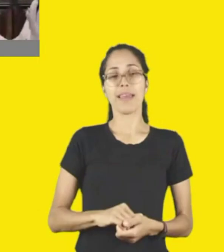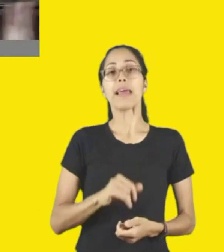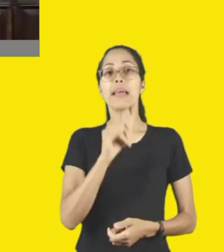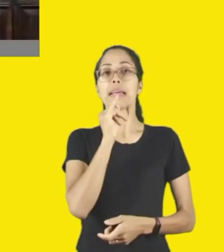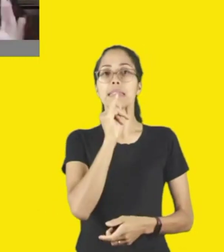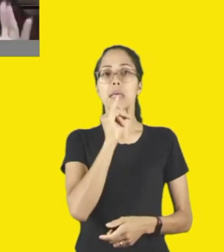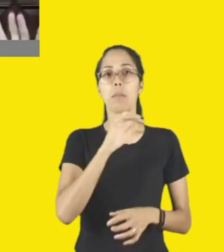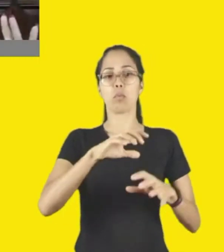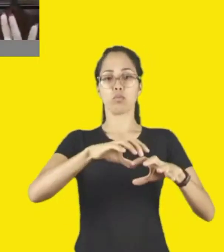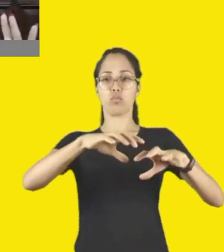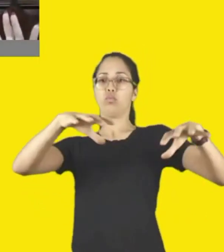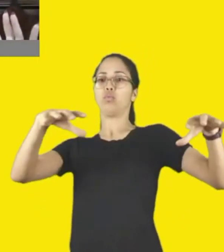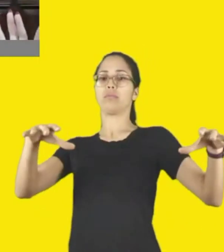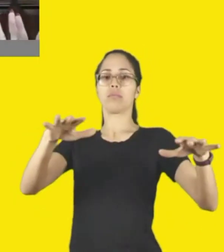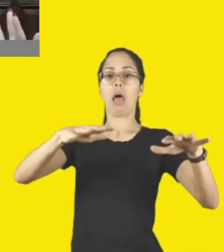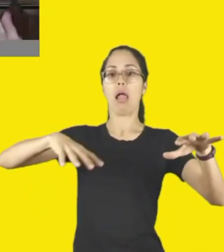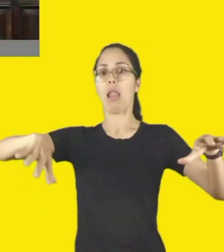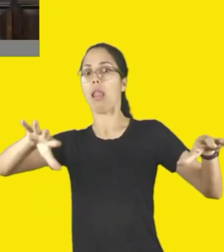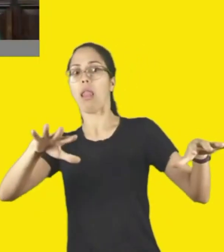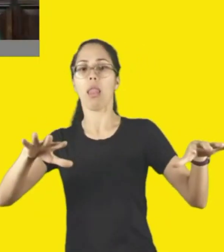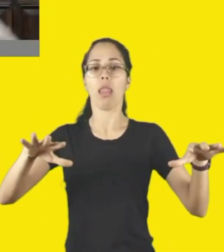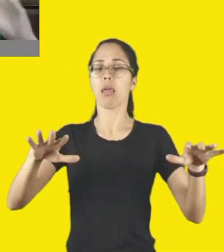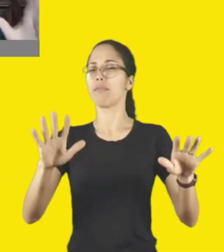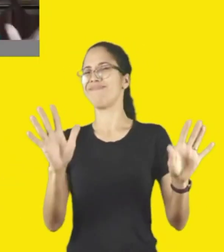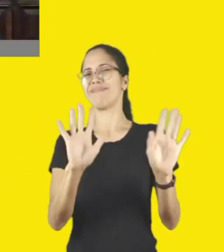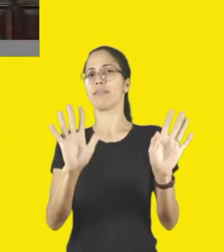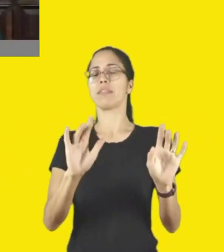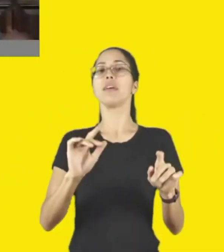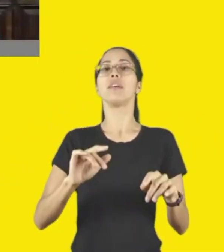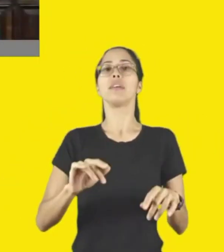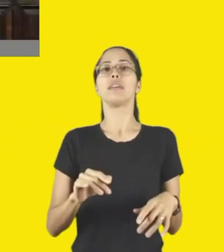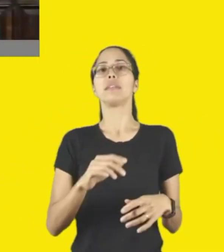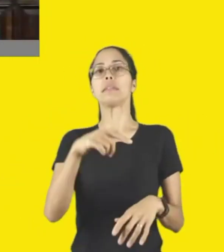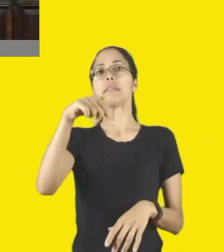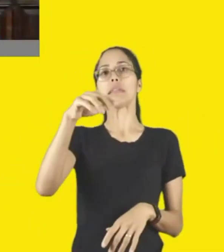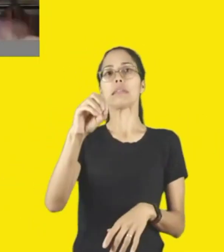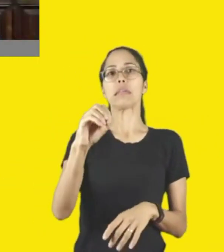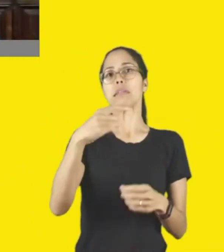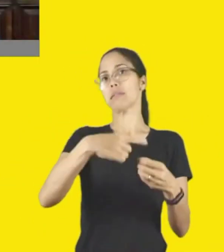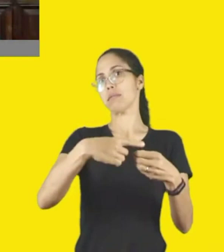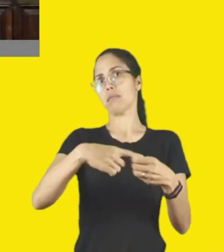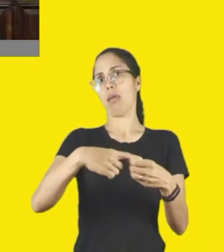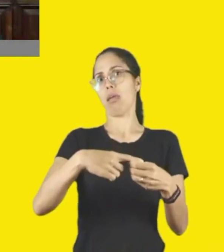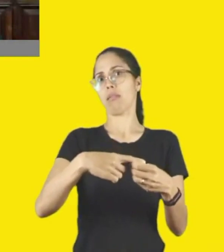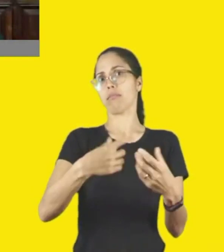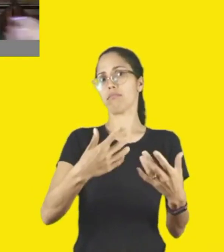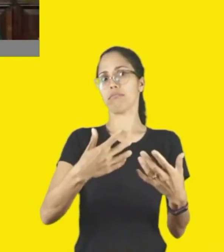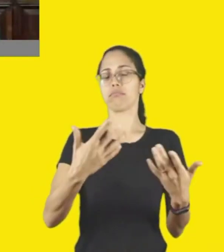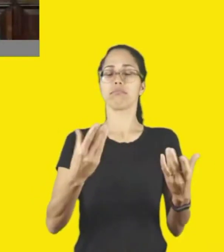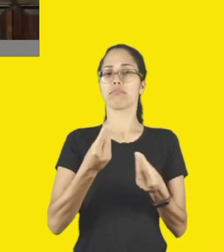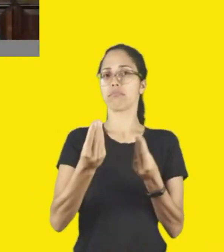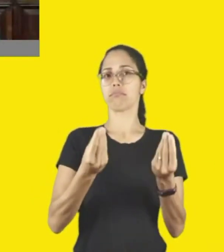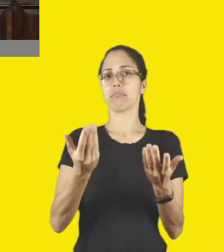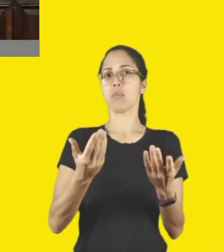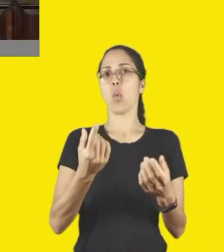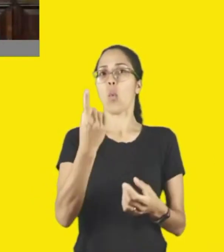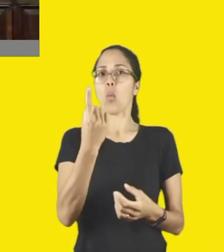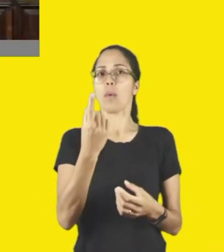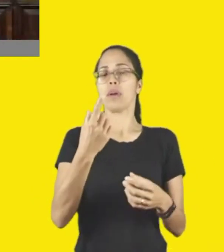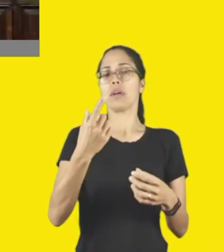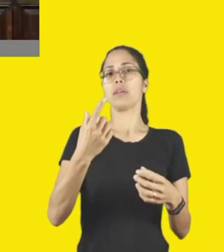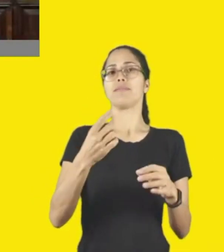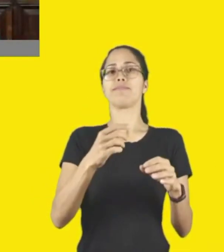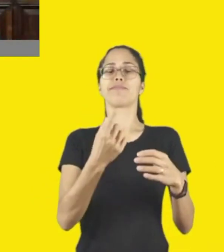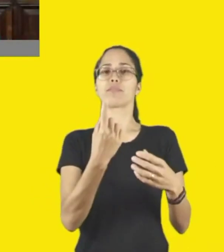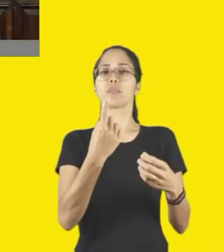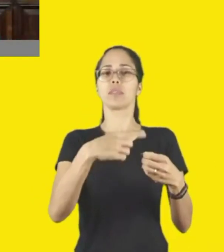região do Estado que também não olha nada, 70 cidades, 70 cidades, uma cidade tem tanta distância da